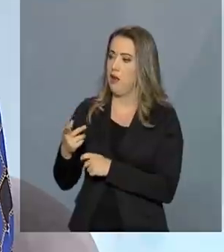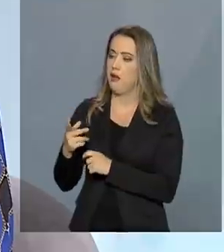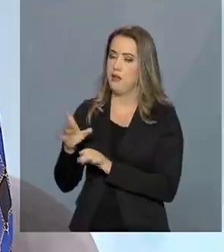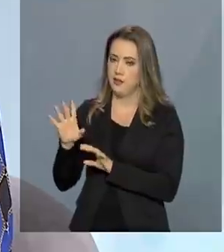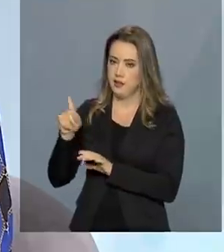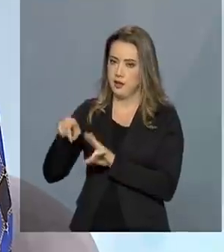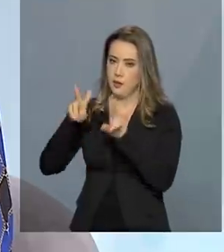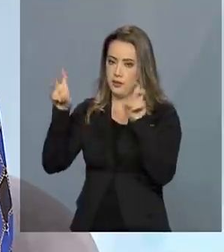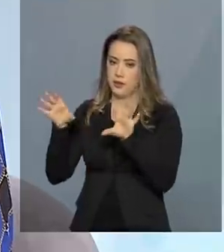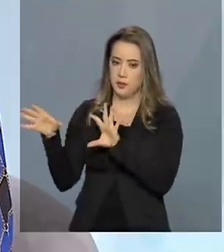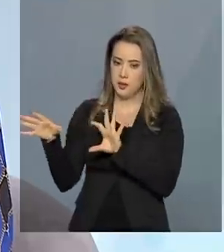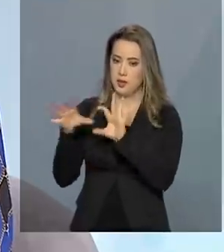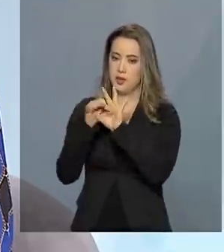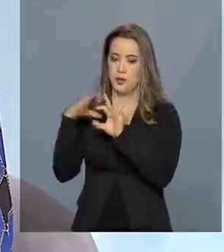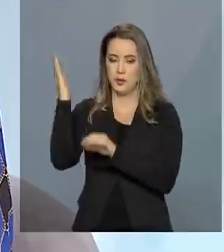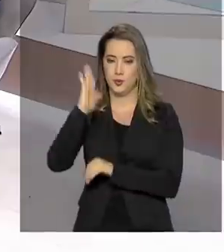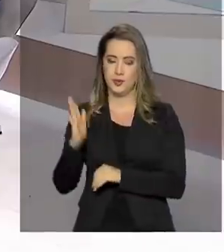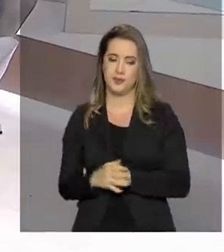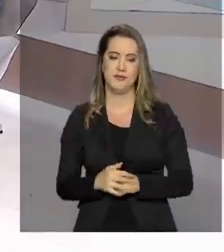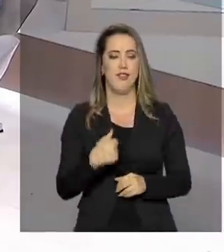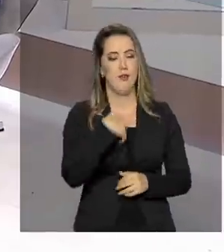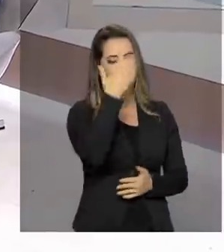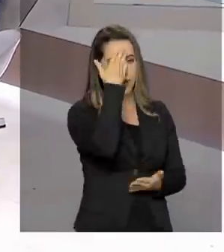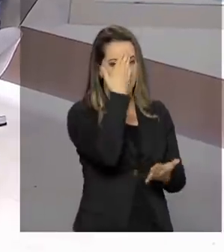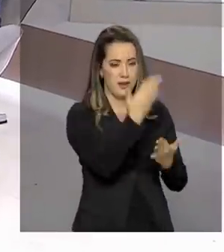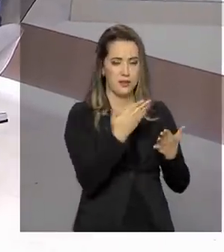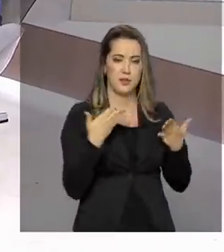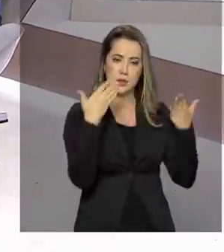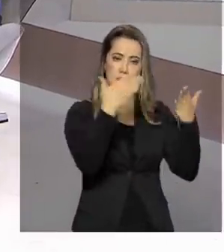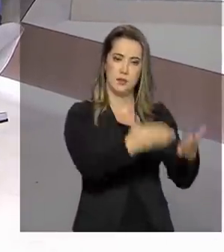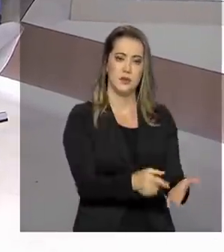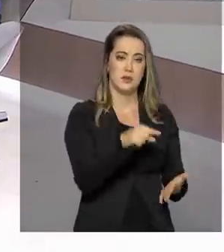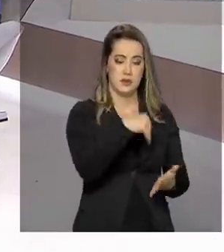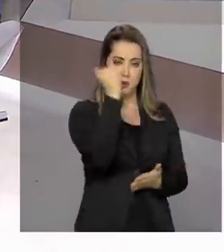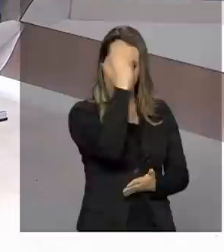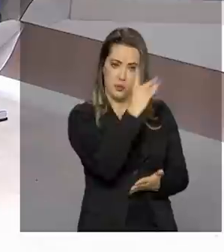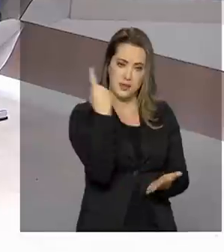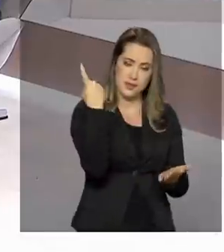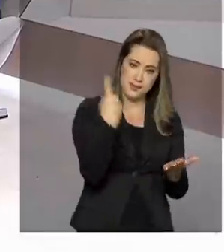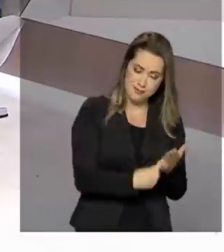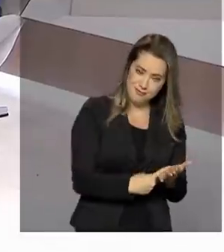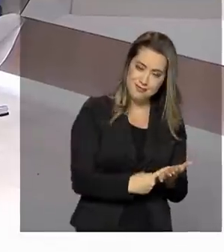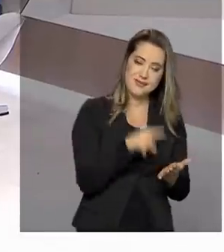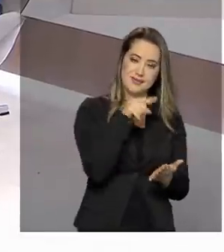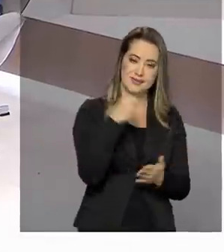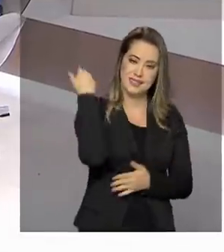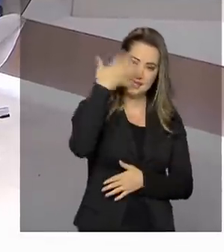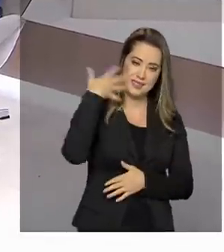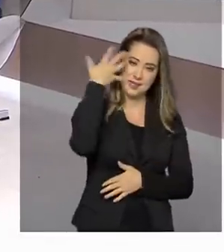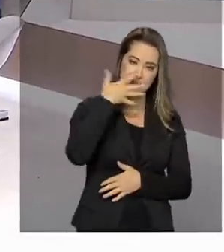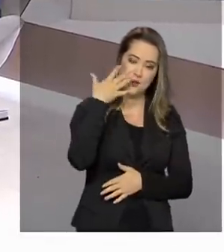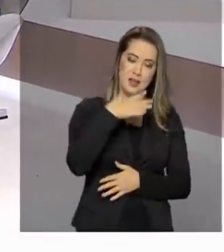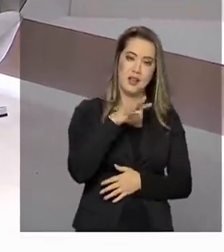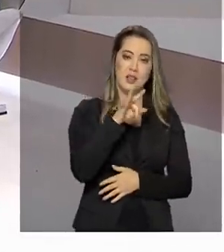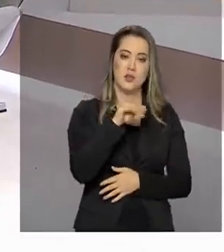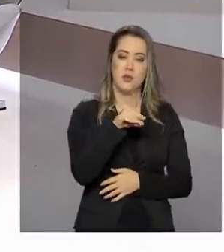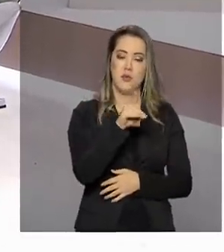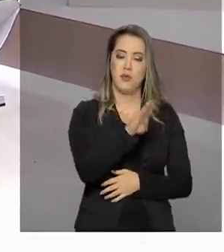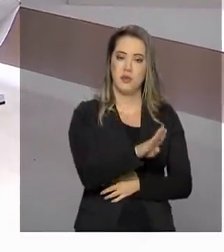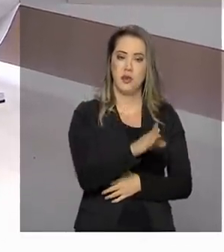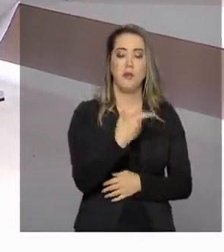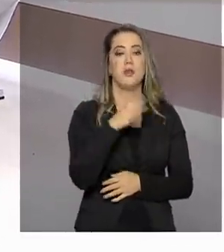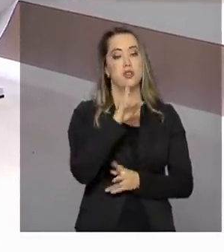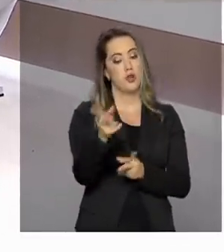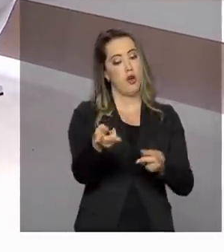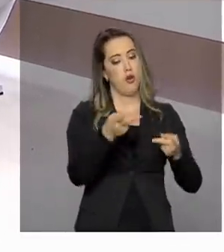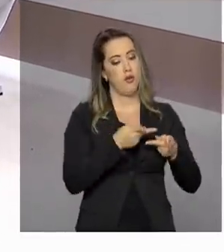unido o Brasil. Muito obrigado pela participação aqui no Brasil em Pautas e esclarecimentos em relação ao novo Fundeb e já